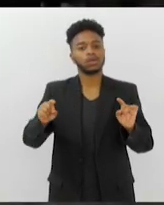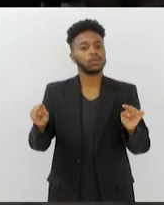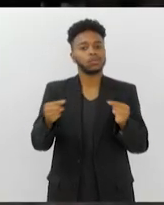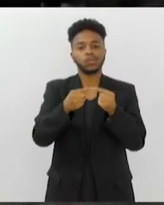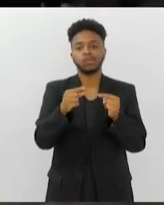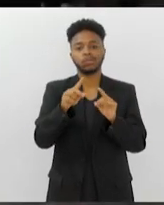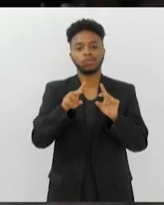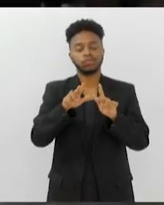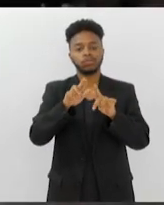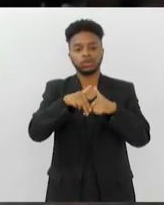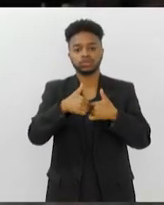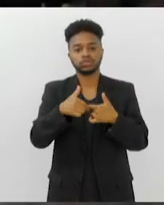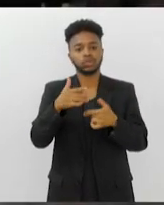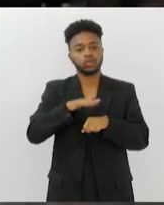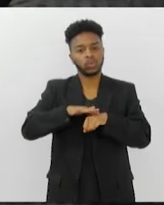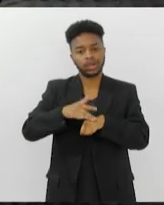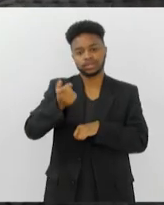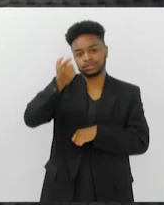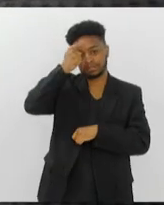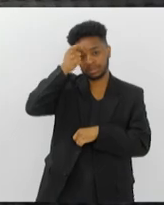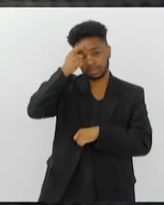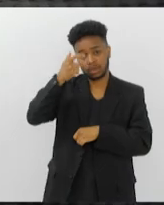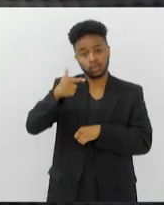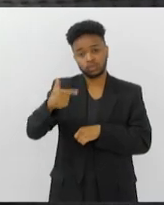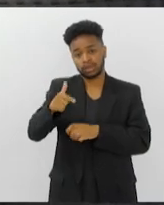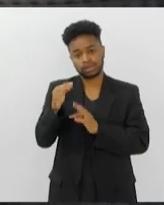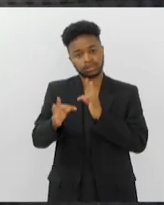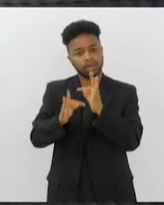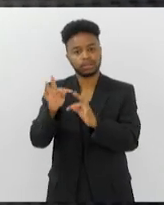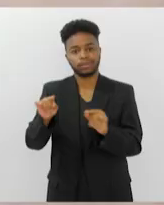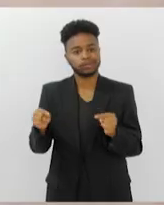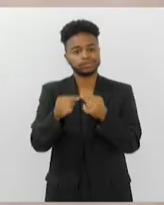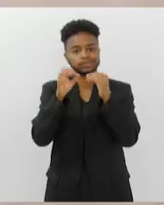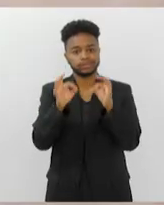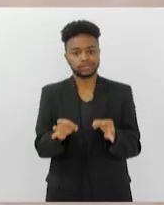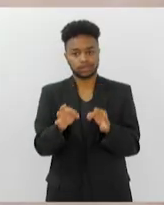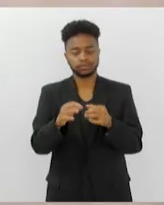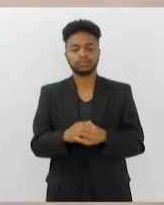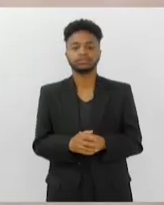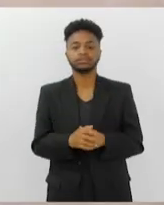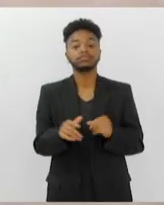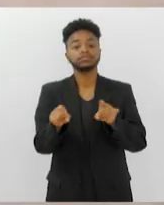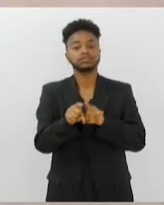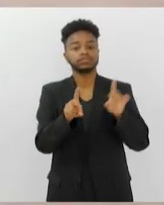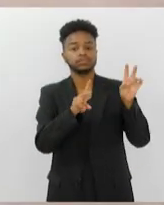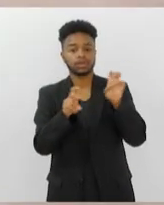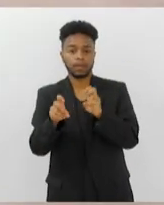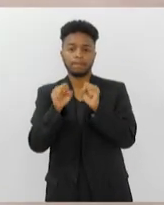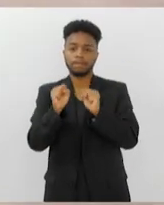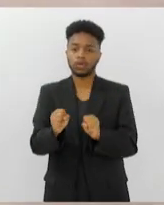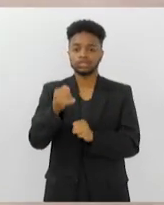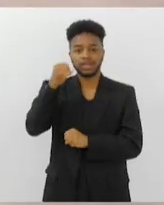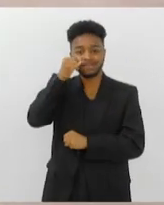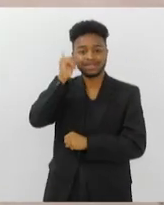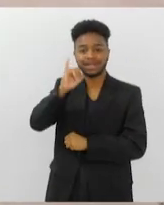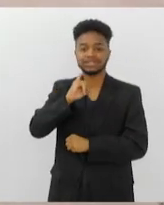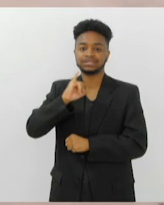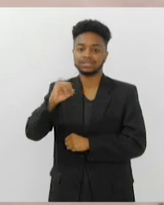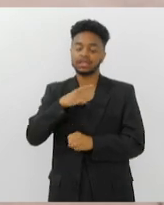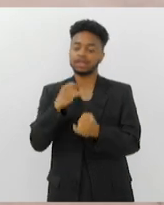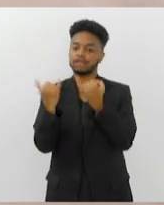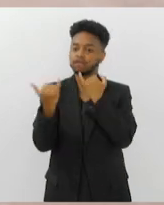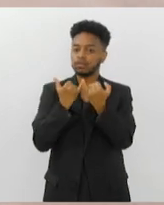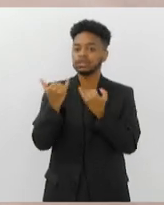a doenças mentais não diagnosticadas ou não tratadas adequadamente. Esses casos poderiam ser evitados com informação e